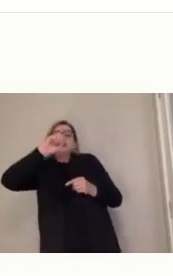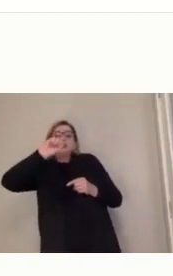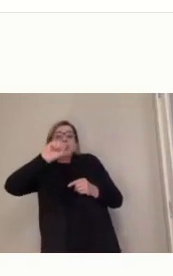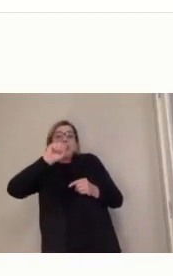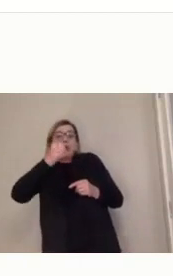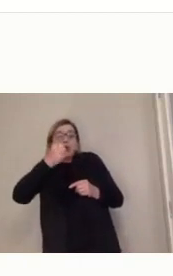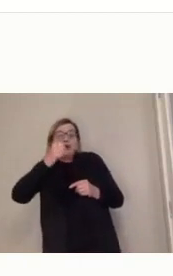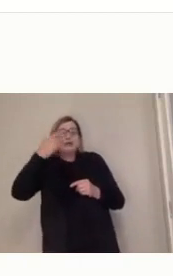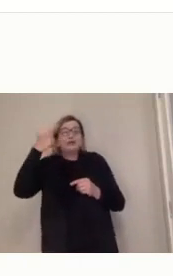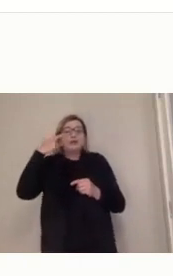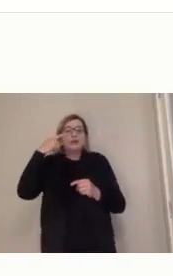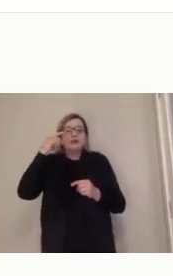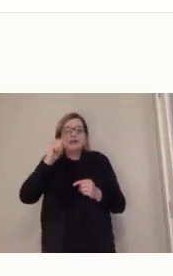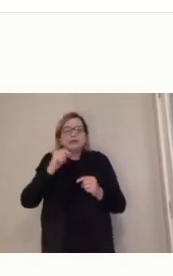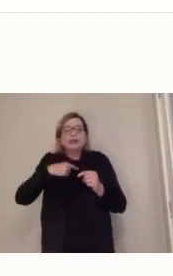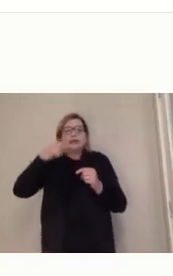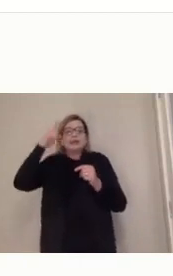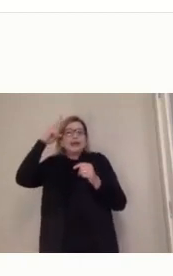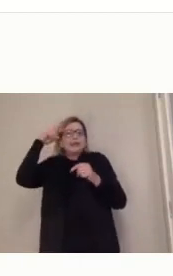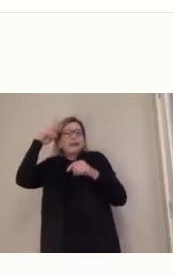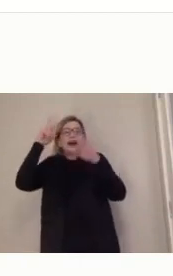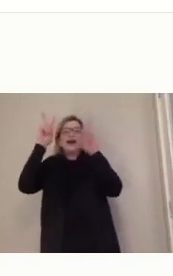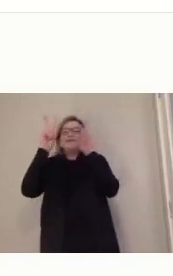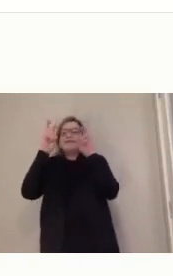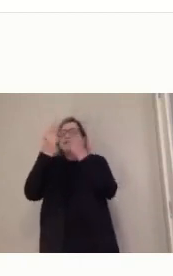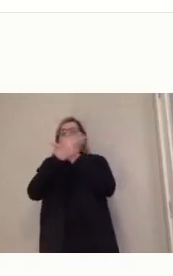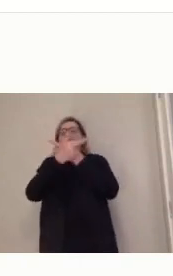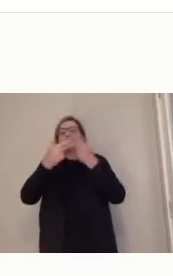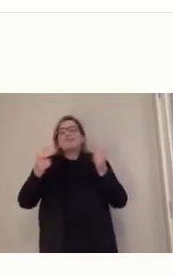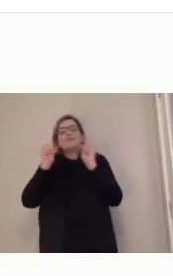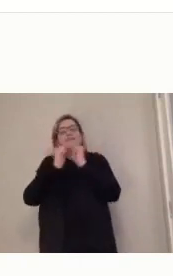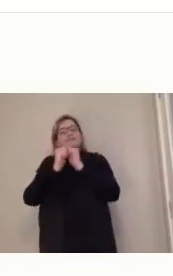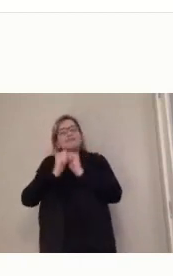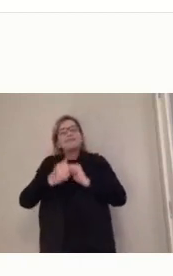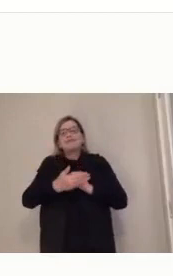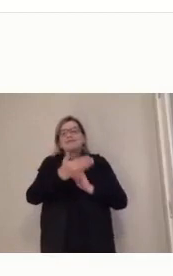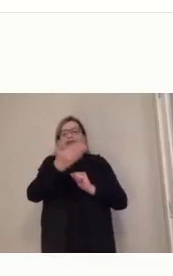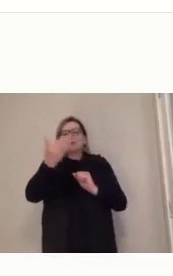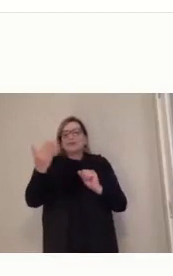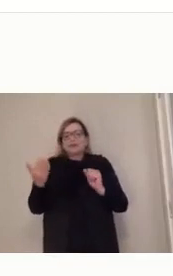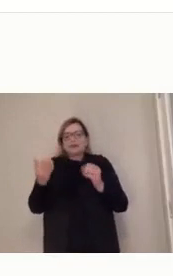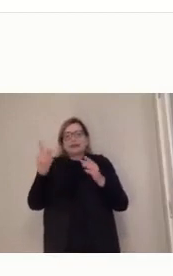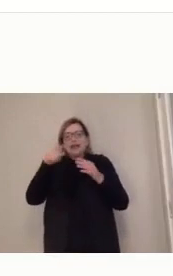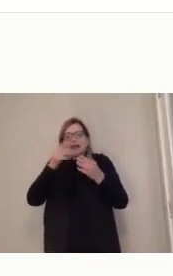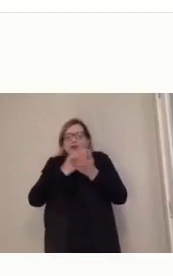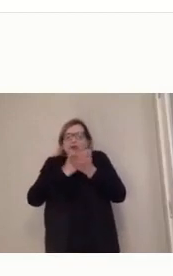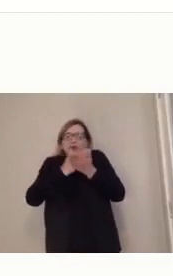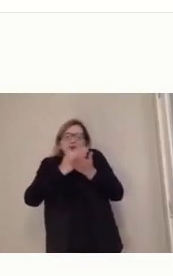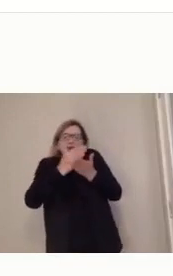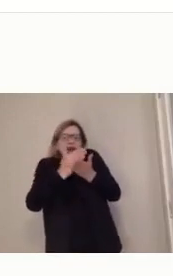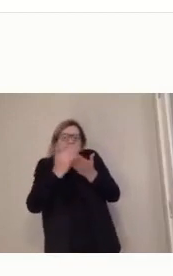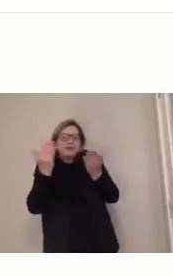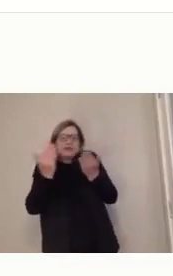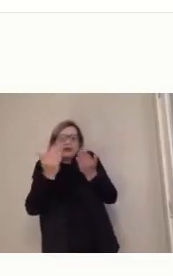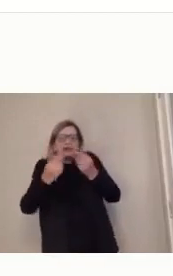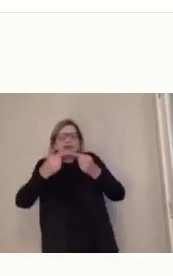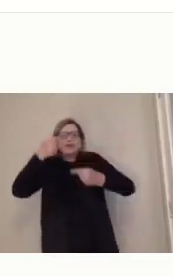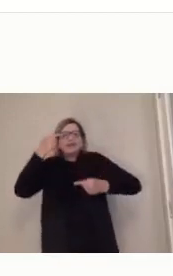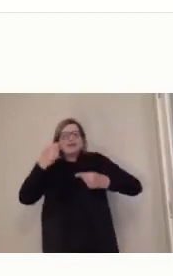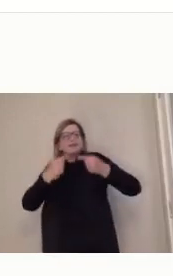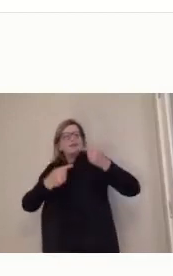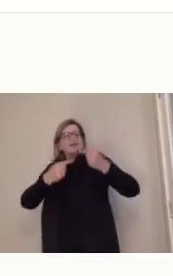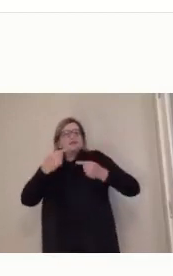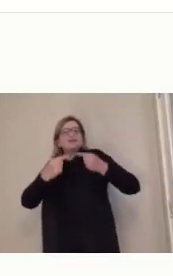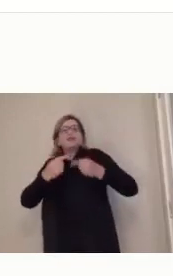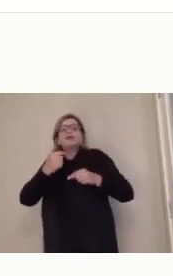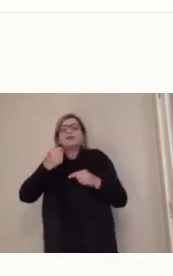revisar os conteúdos juntos com vocês. Essa é uma live de introdução em que eu vou discutir um pouquinho com vocês o que já